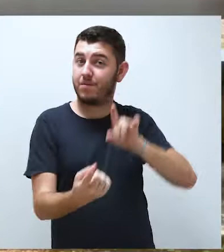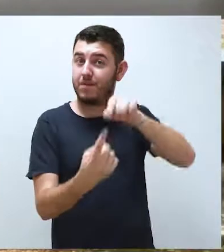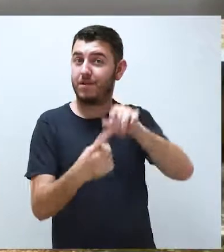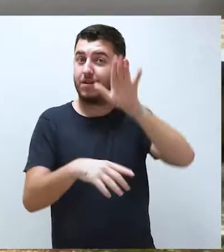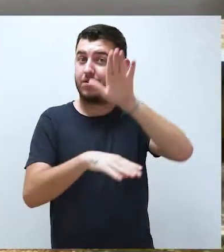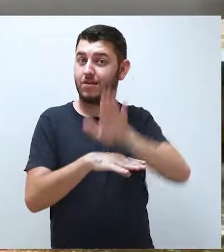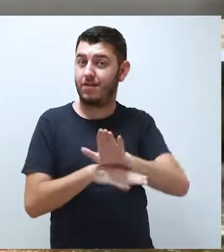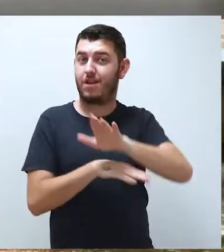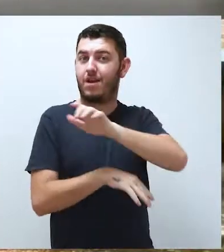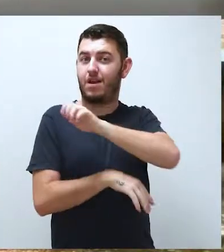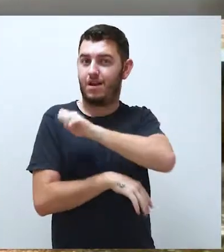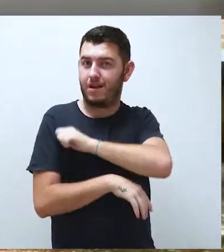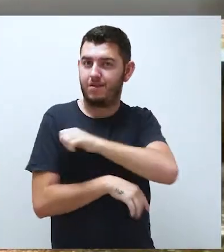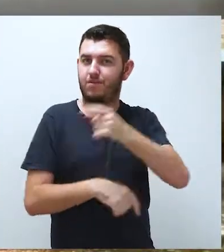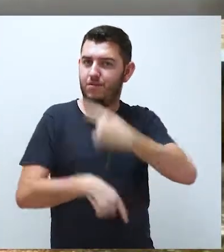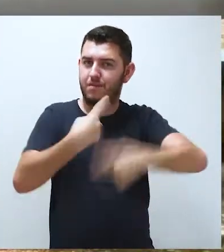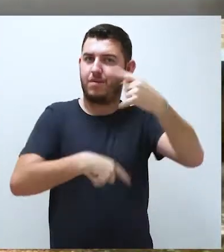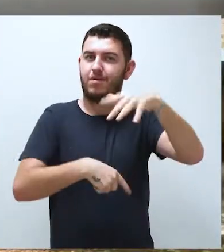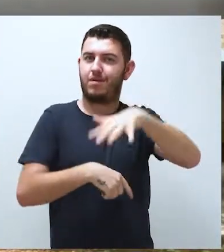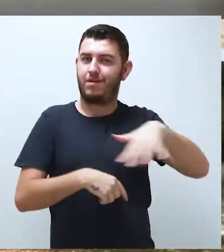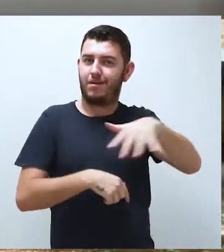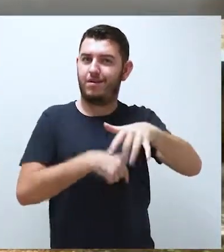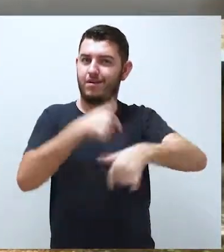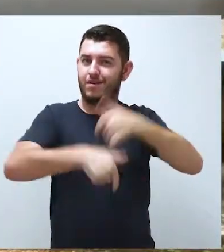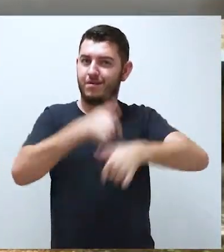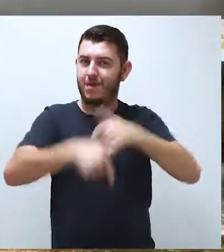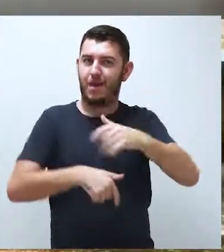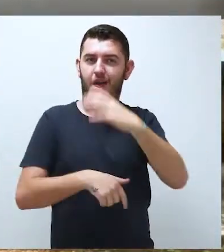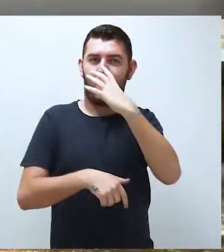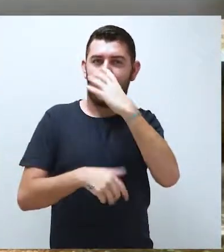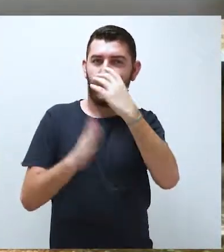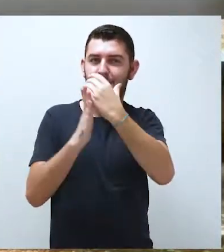caminho no mercado de trabalho. Confira a programação e participe.